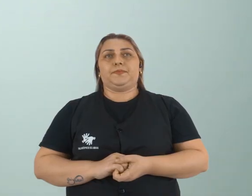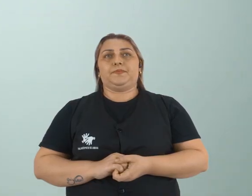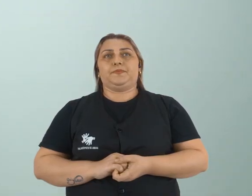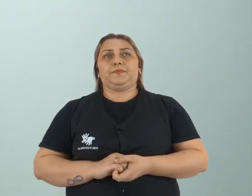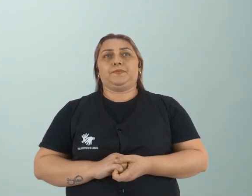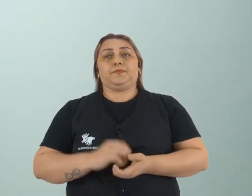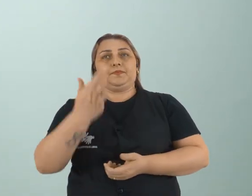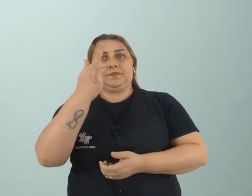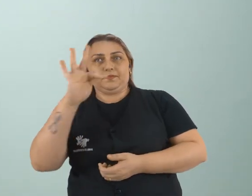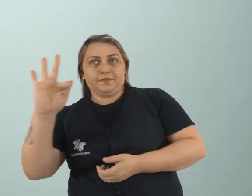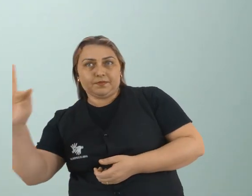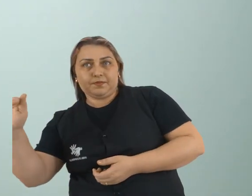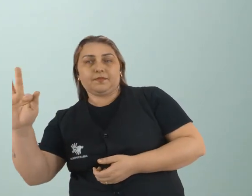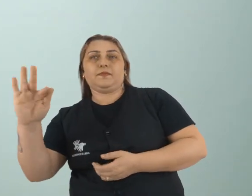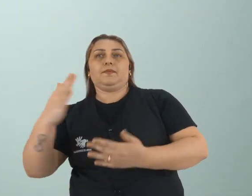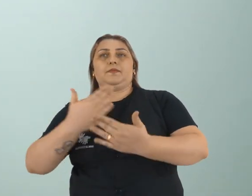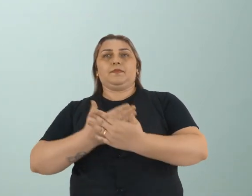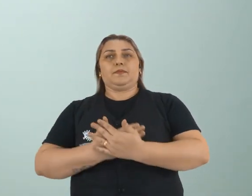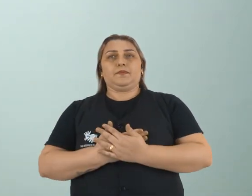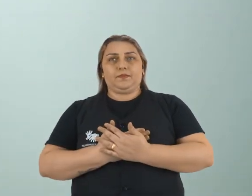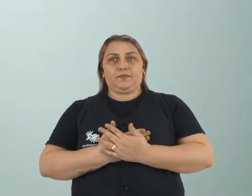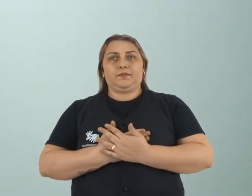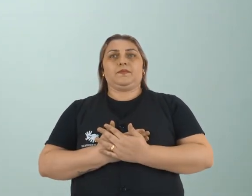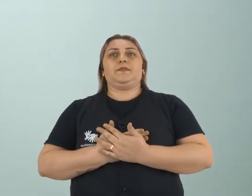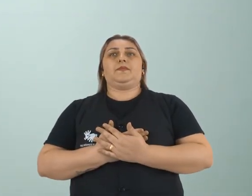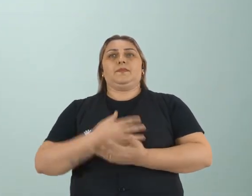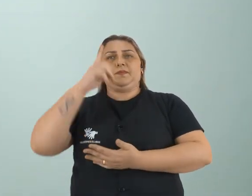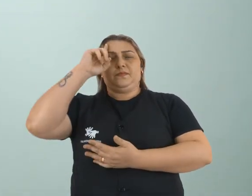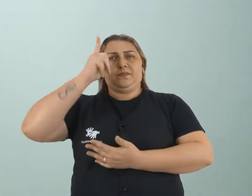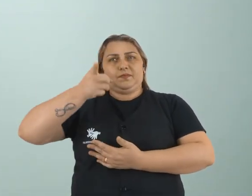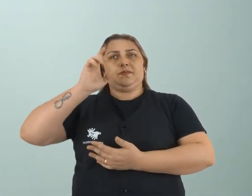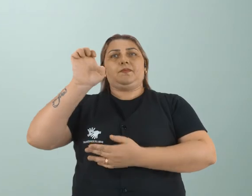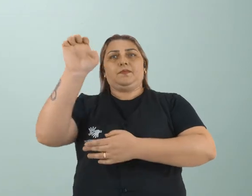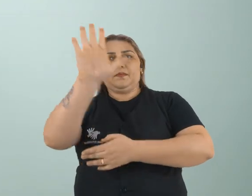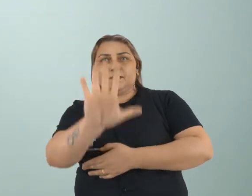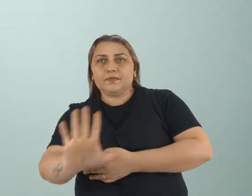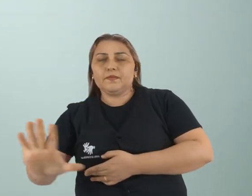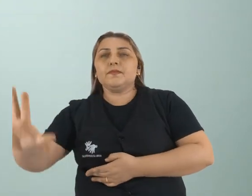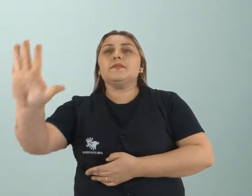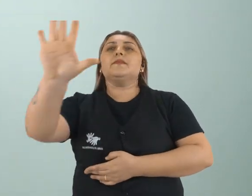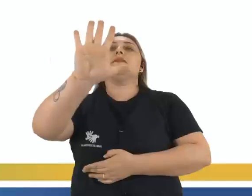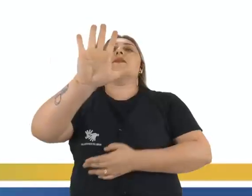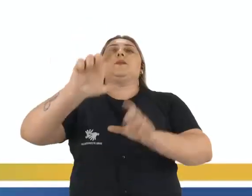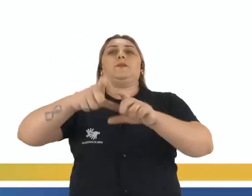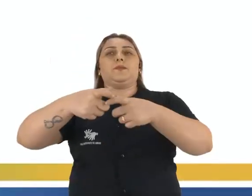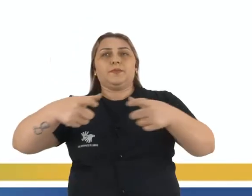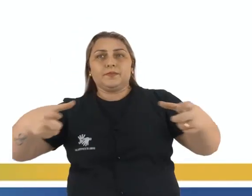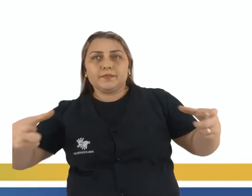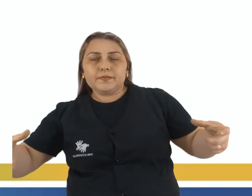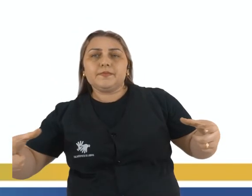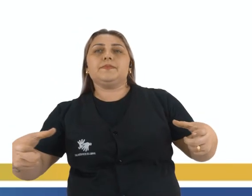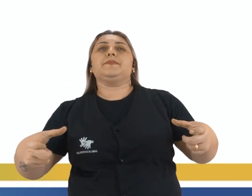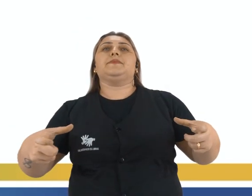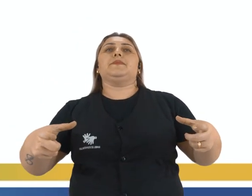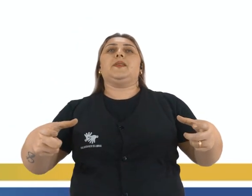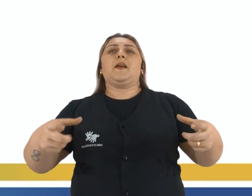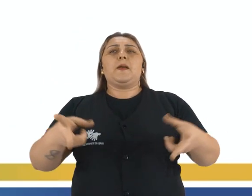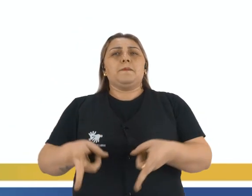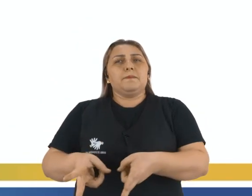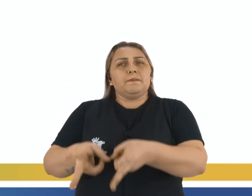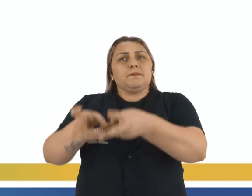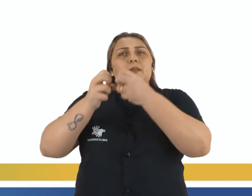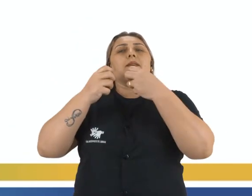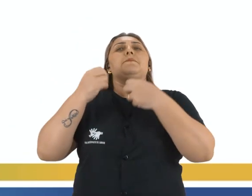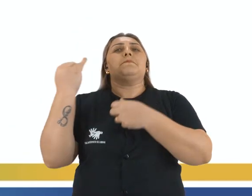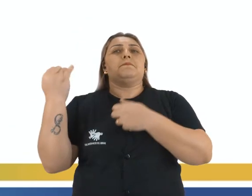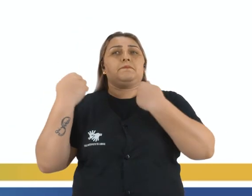Lá na França, Napoleão, né, que estava comandando tudo, a Europa inteira, com a sua expansão, ele vai perceber que é